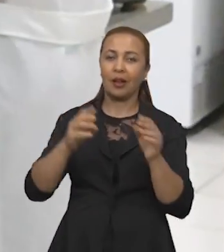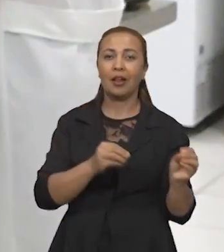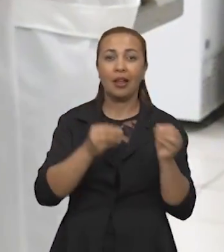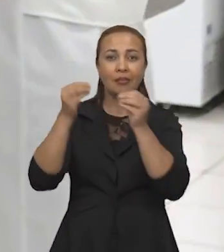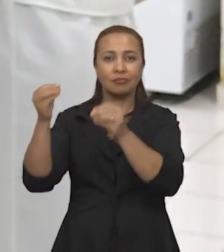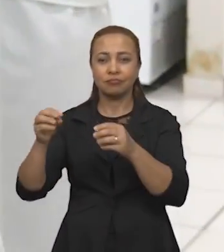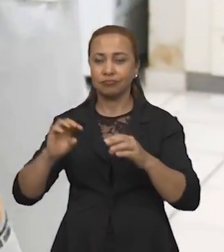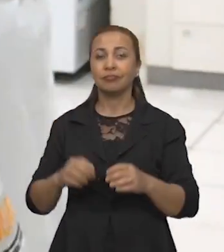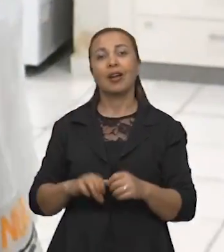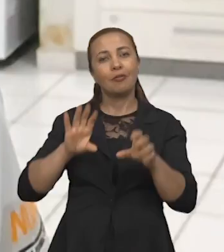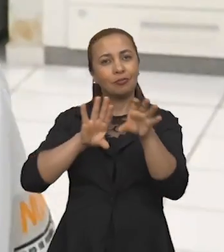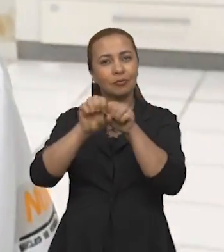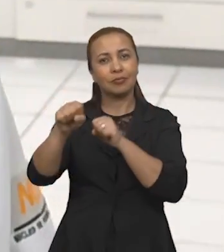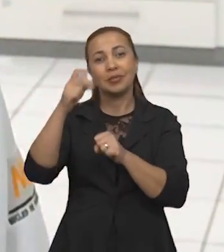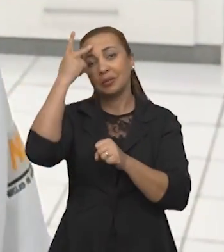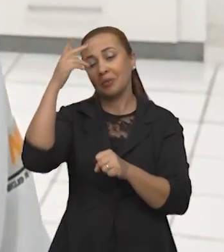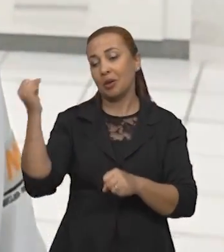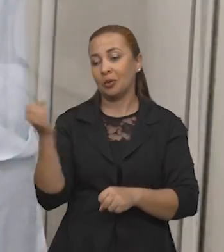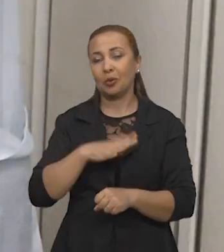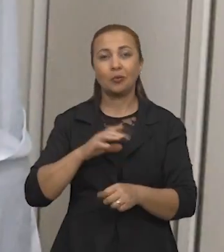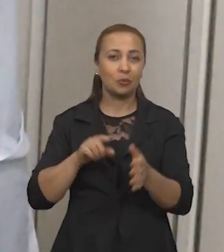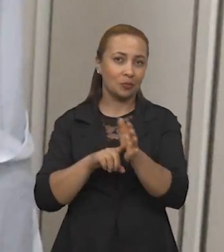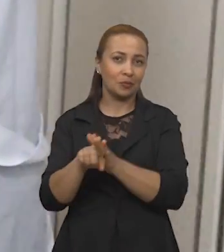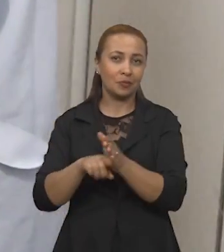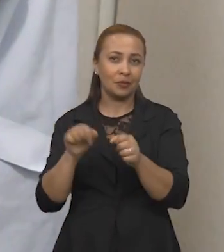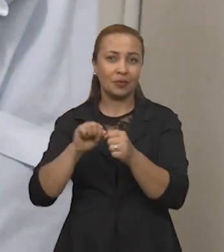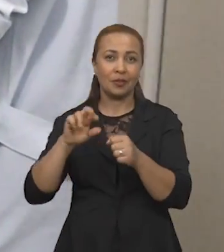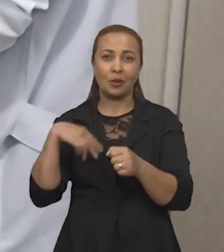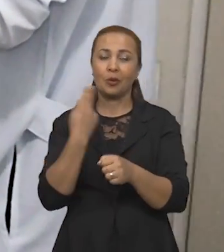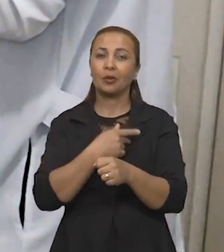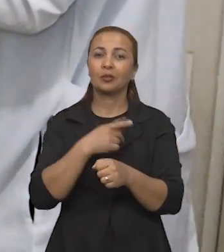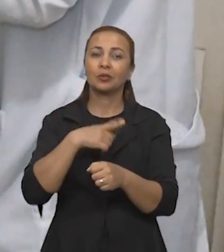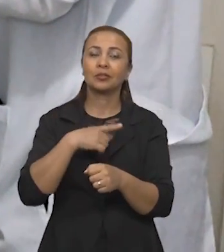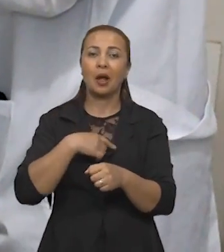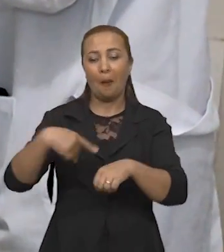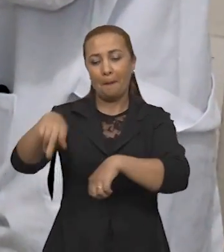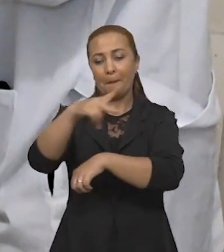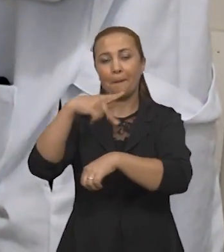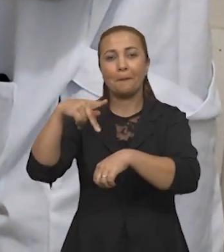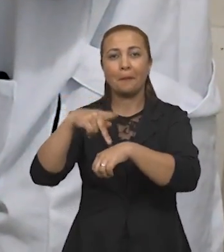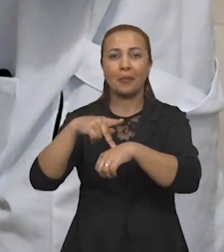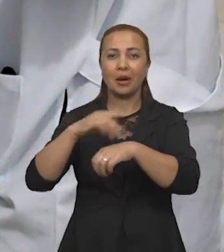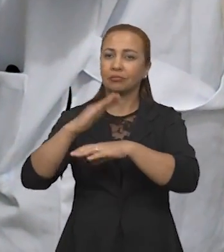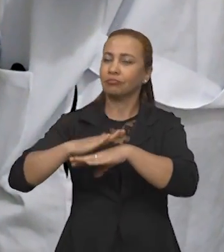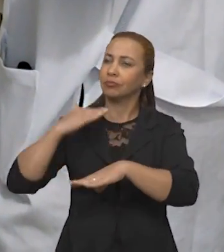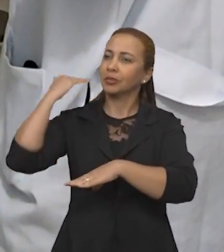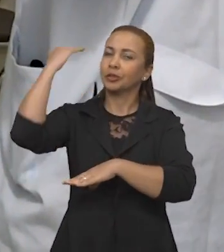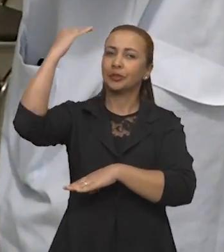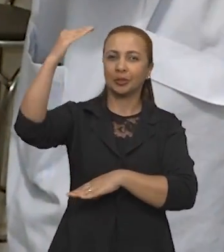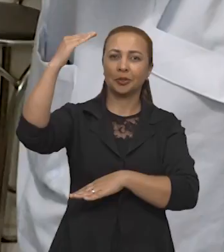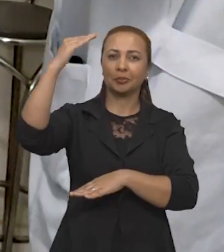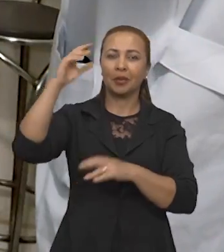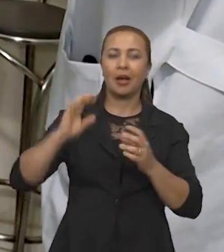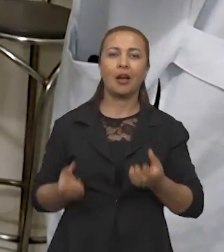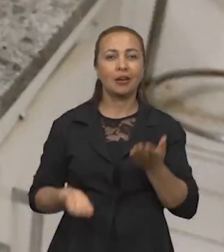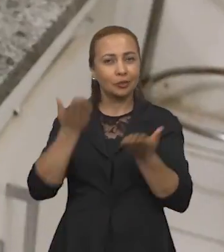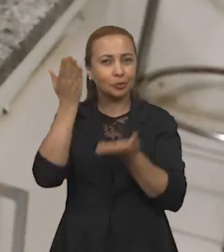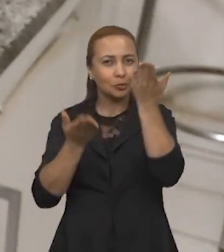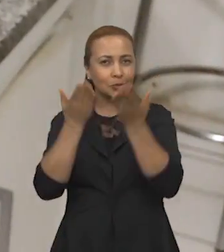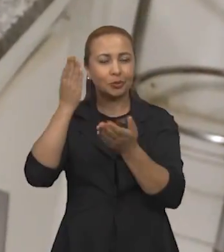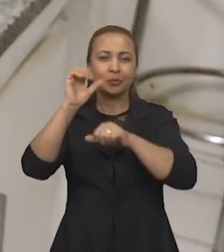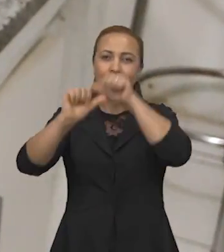levar a formação de novos pesquisadores e fazer com que a gente seja um país soberano e